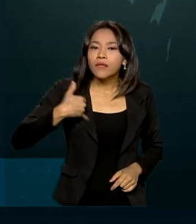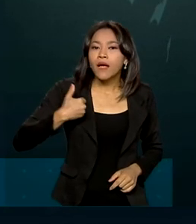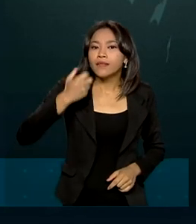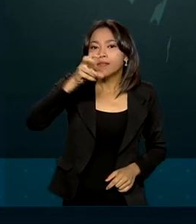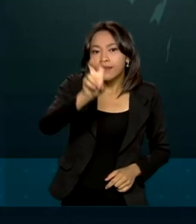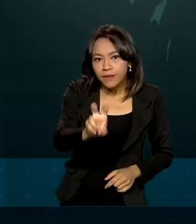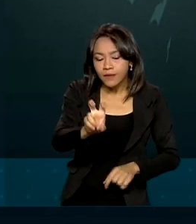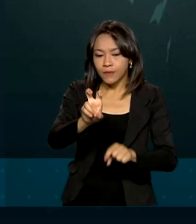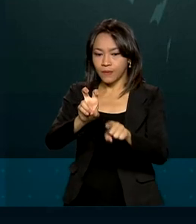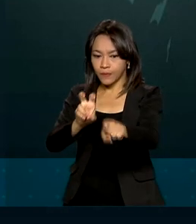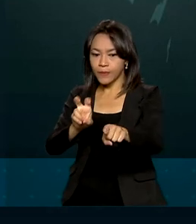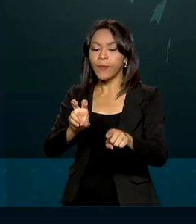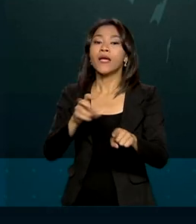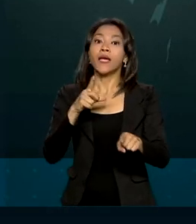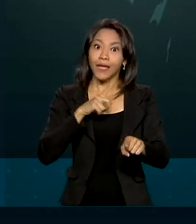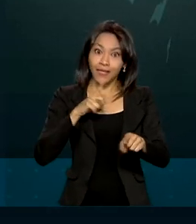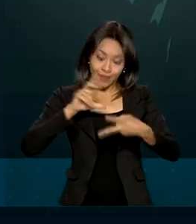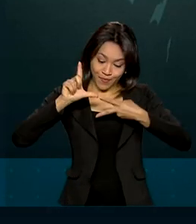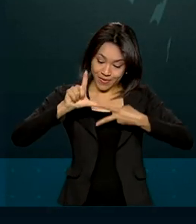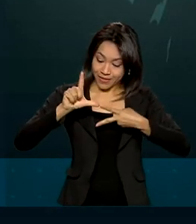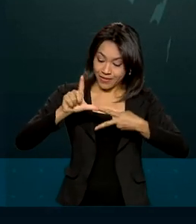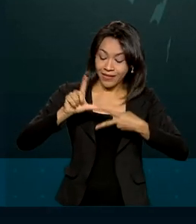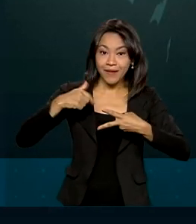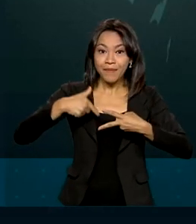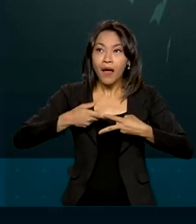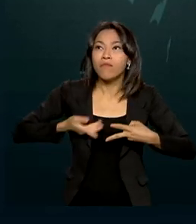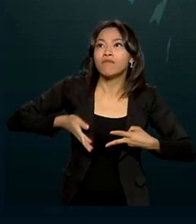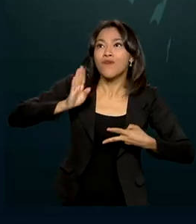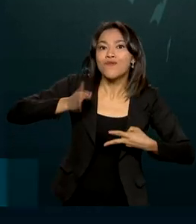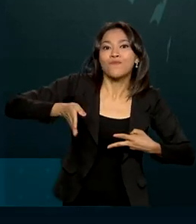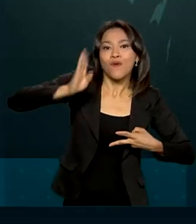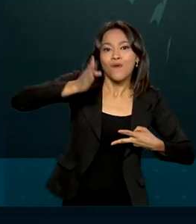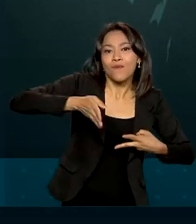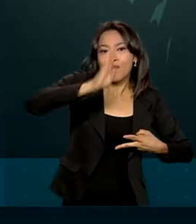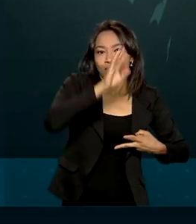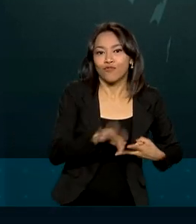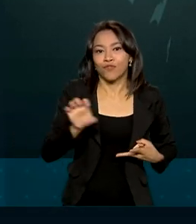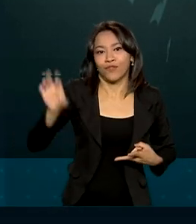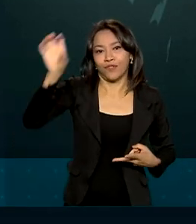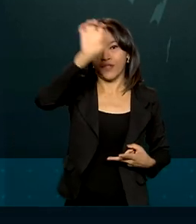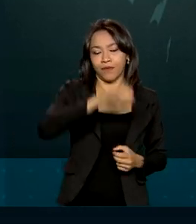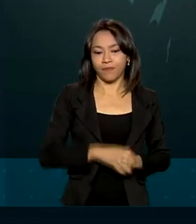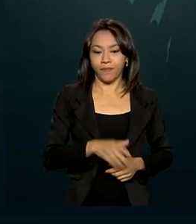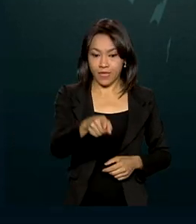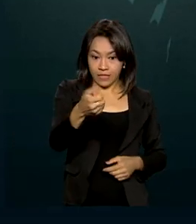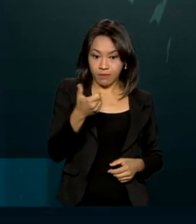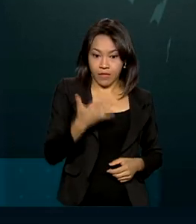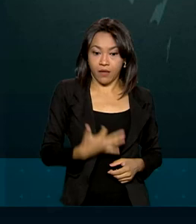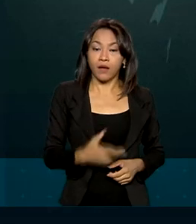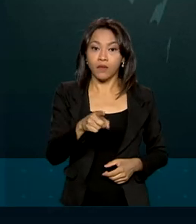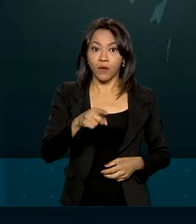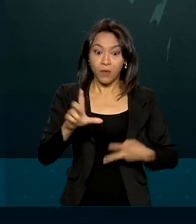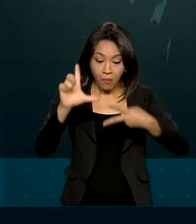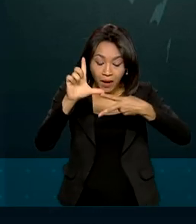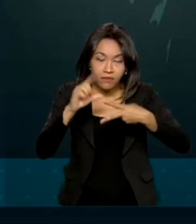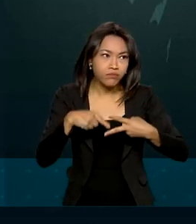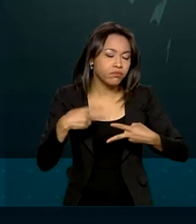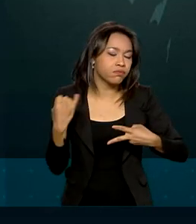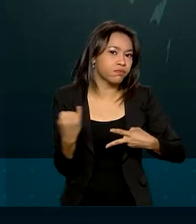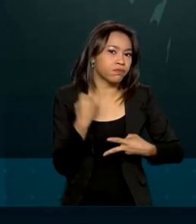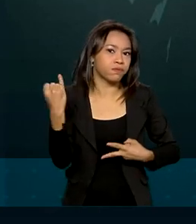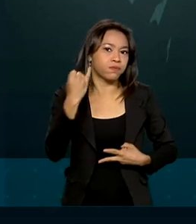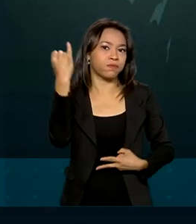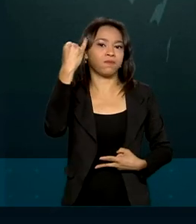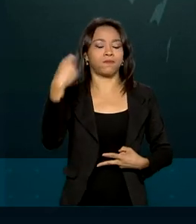anos de idade, conta com o passe livre para fazer viagens interestaduais. O passe livre é de suma importância e